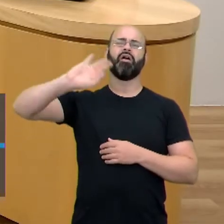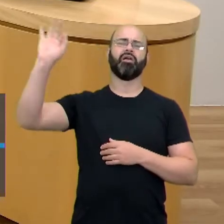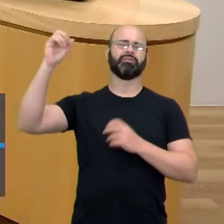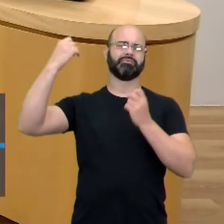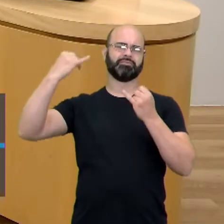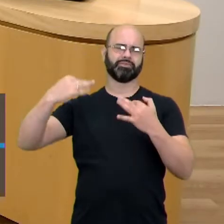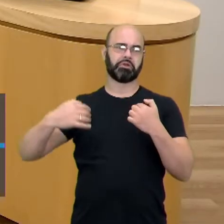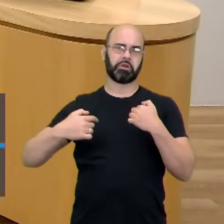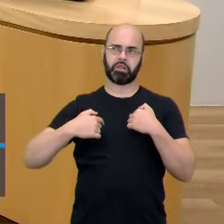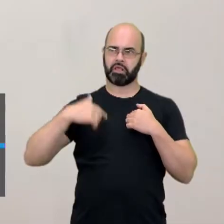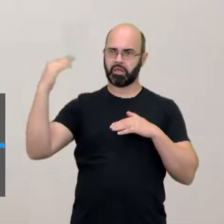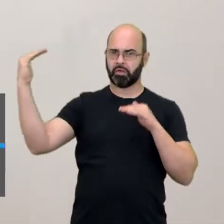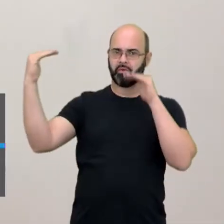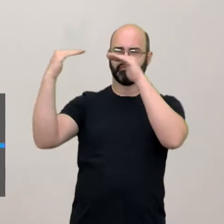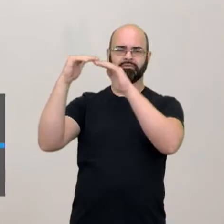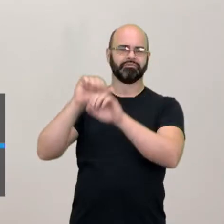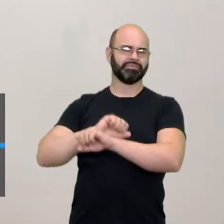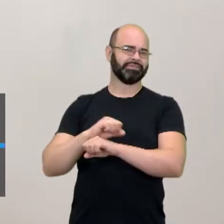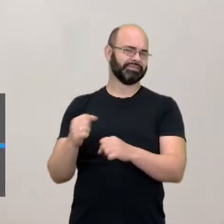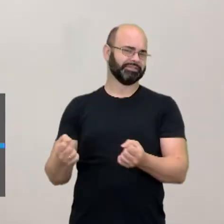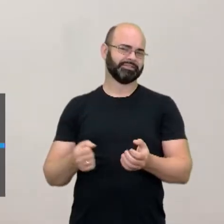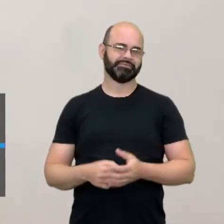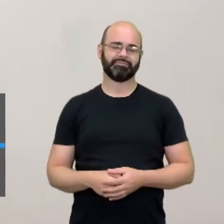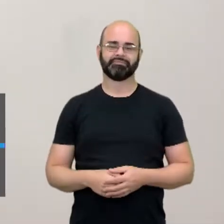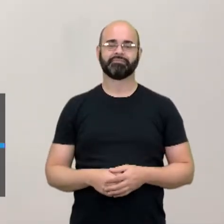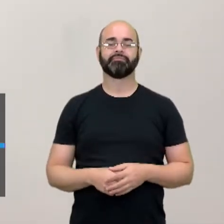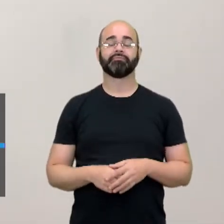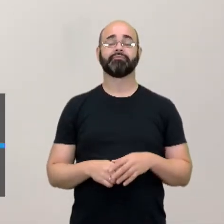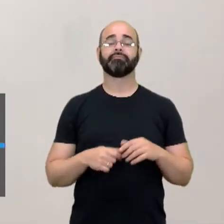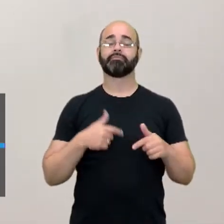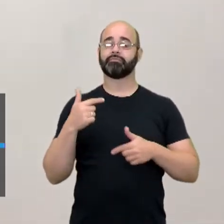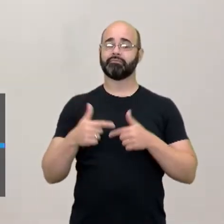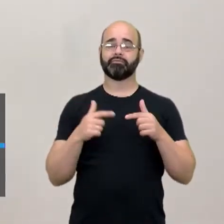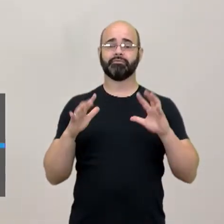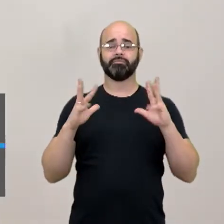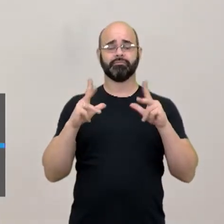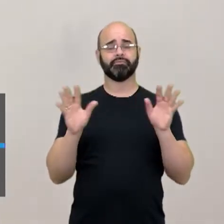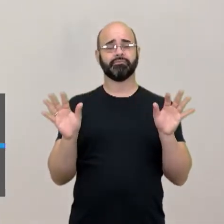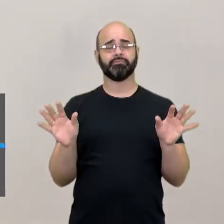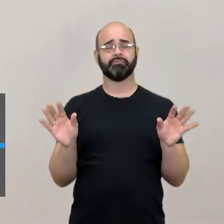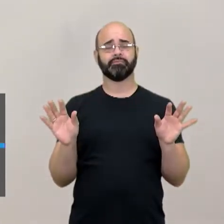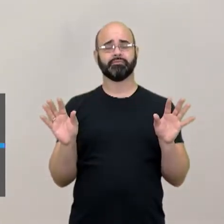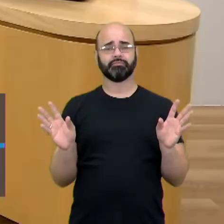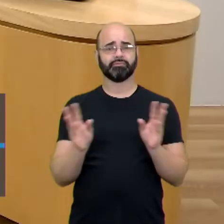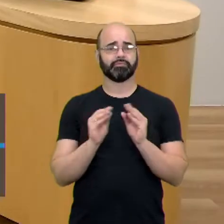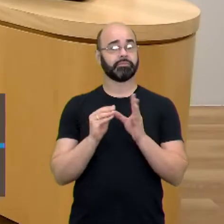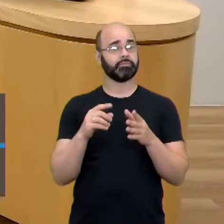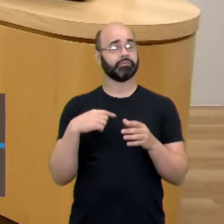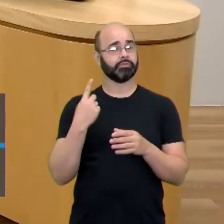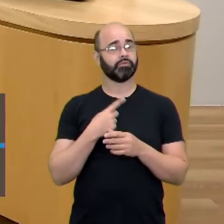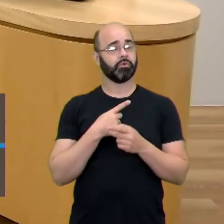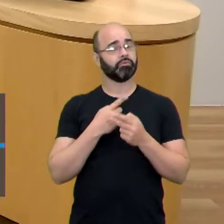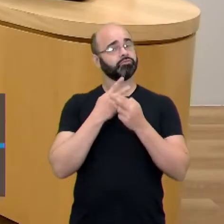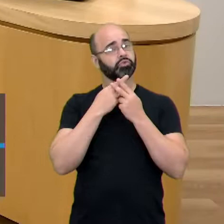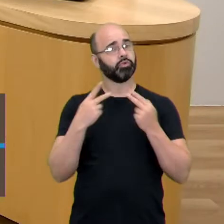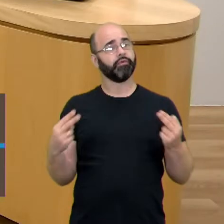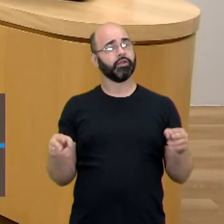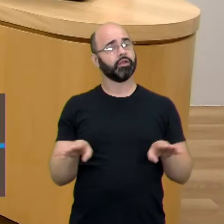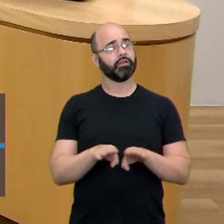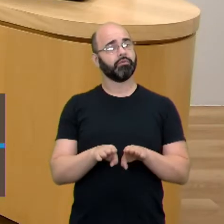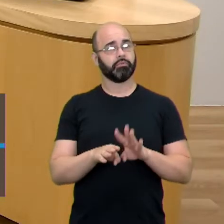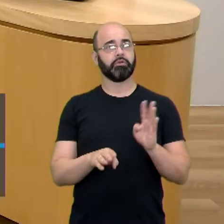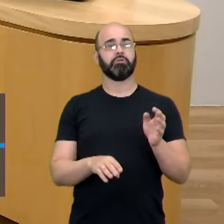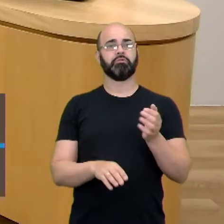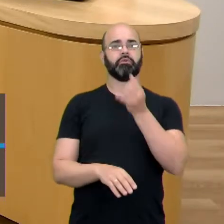E se a gente quisesse fazer uma síntese desse trabalho todo, que para a gente também é novidade, né, Marfi? Às vezes o estudante olha e fala,